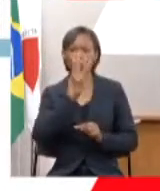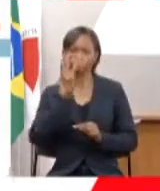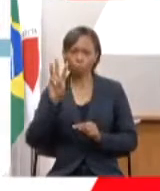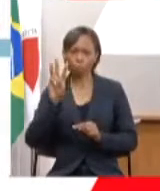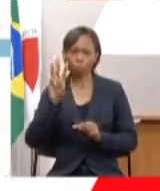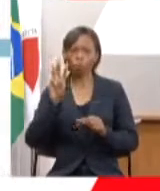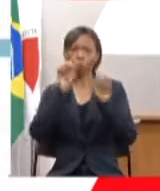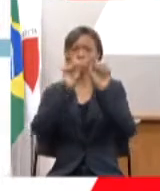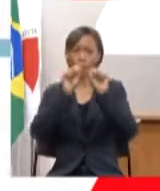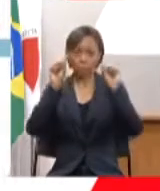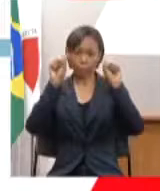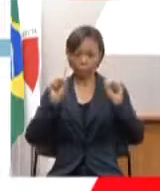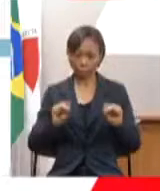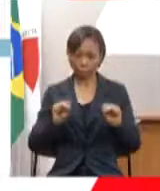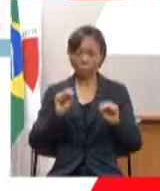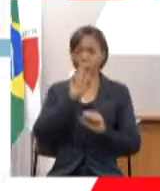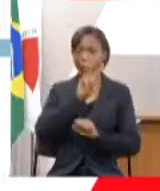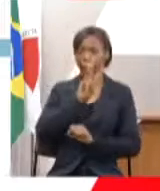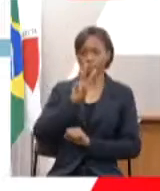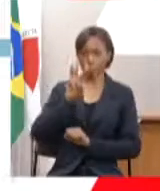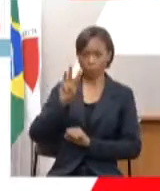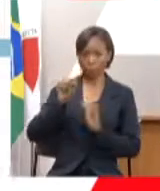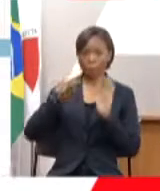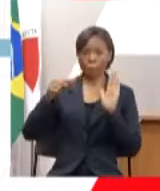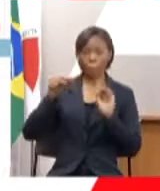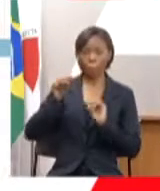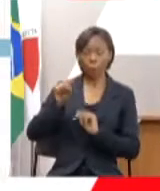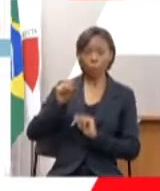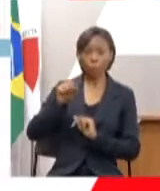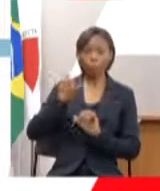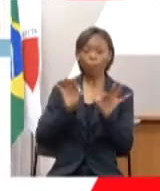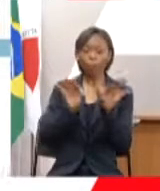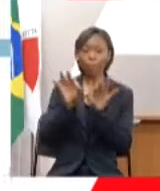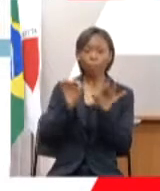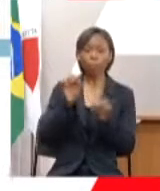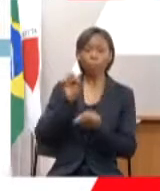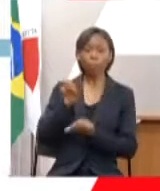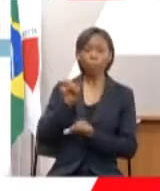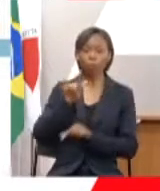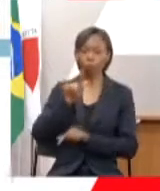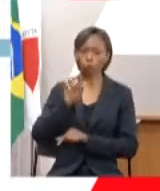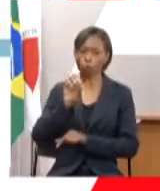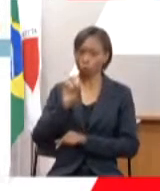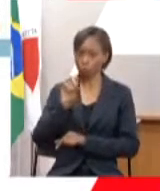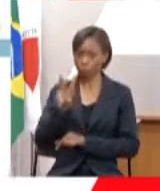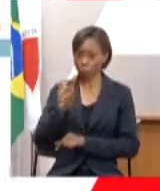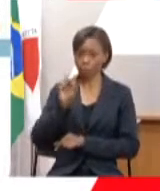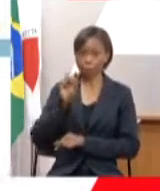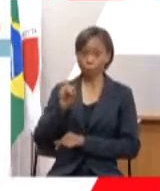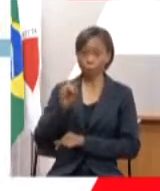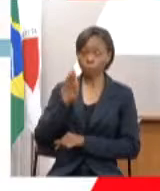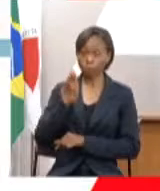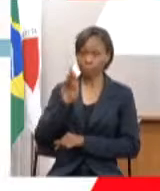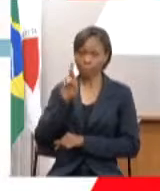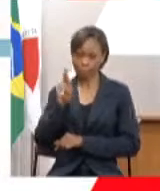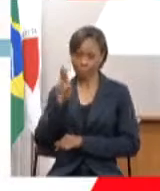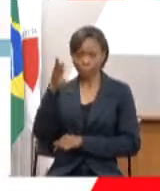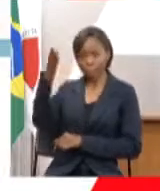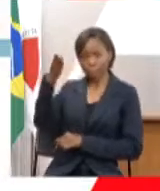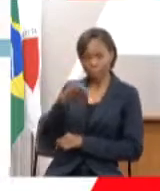www.planejamento.mg.gov.br barra painel do PPAG,